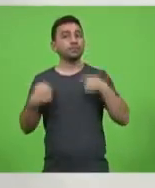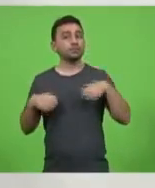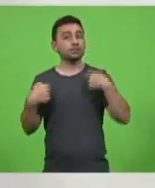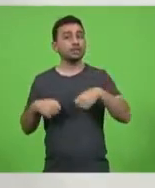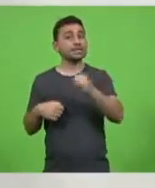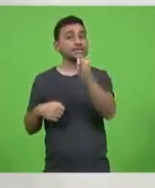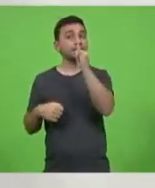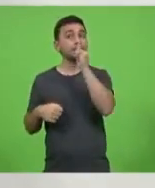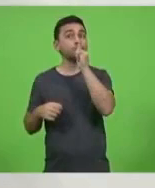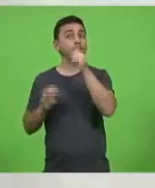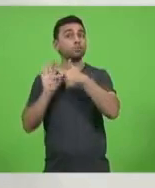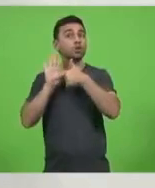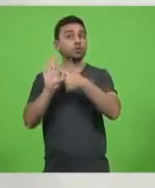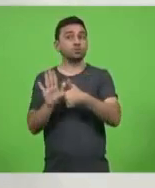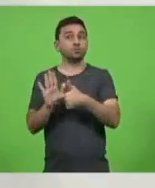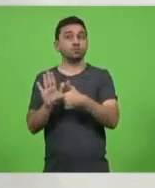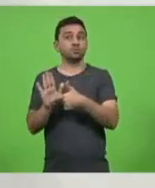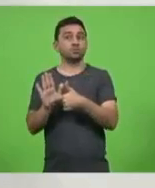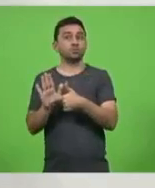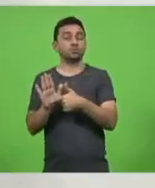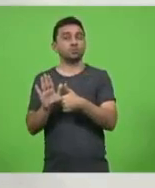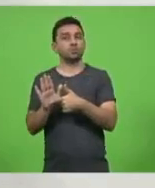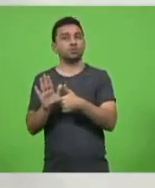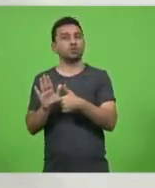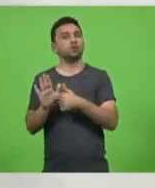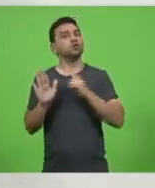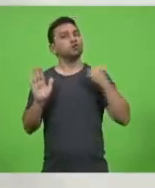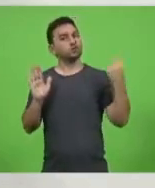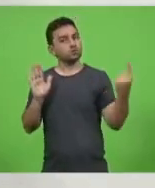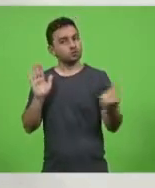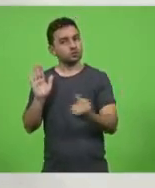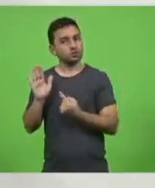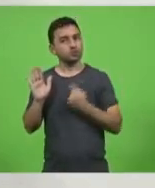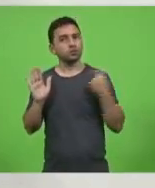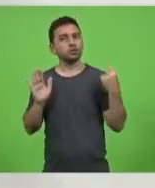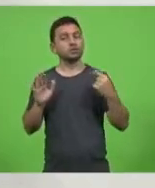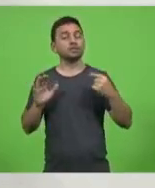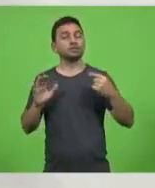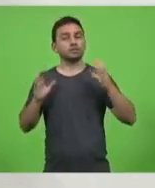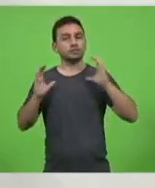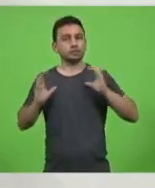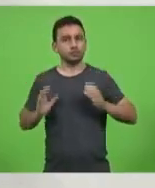exemplos. Agora, todos nós, como cidadãos,